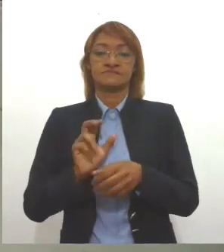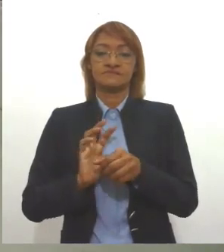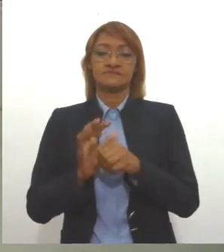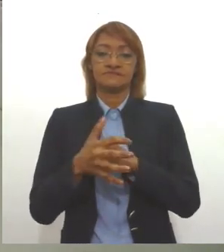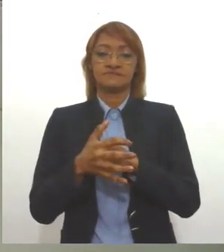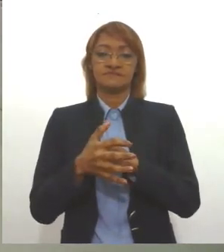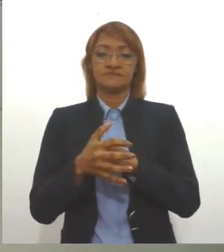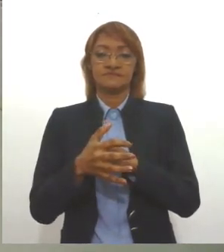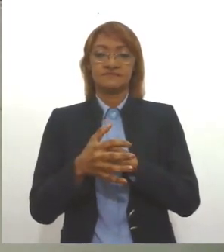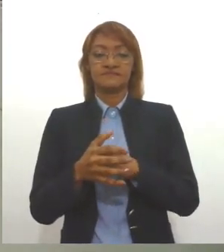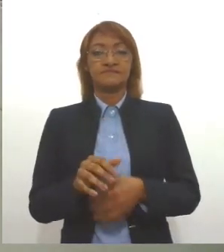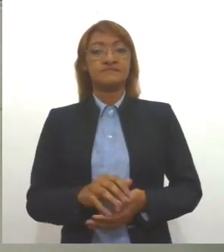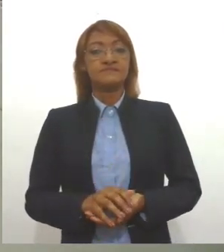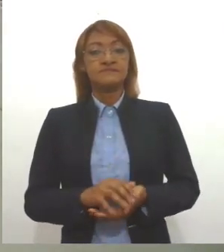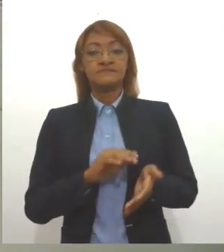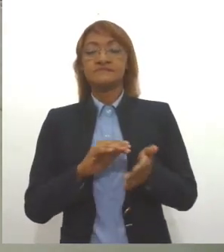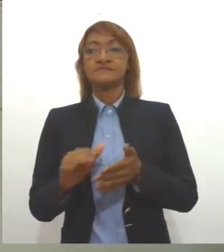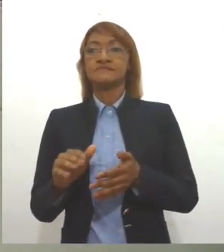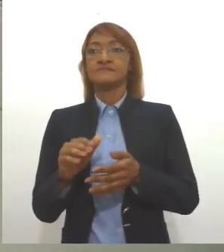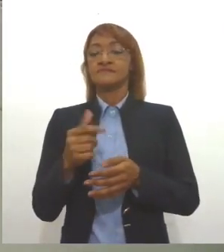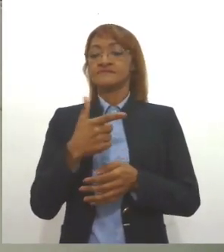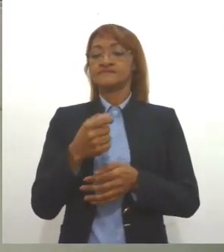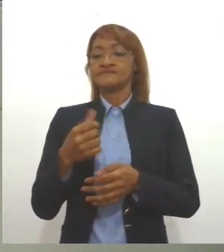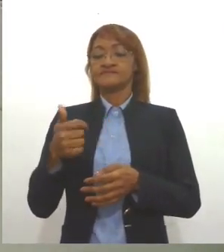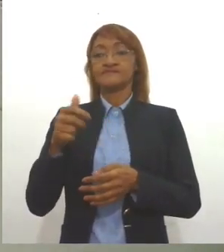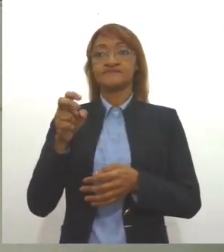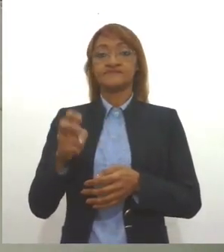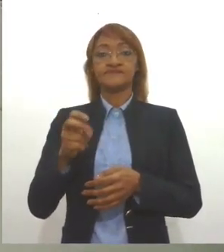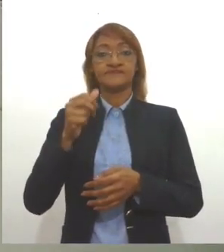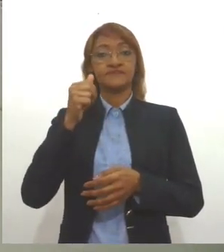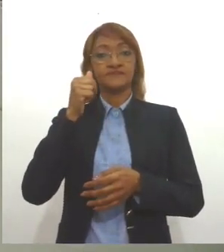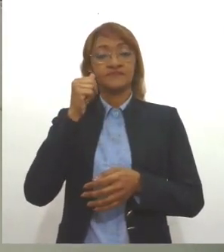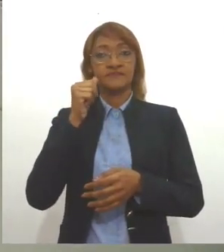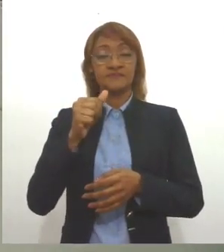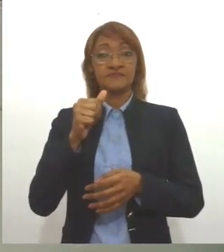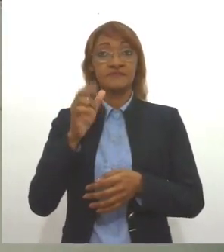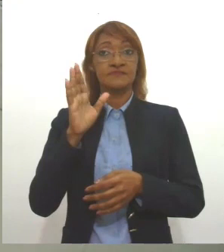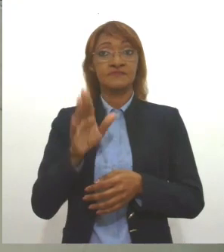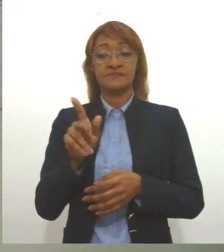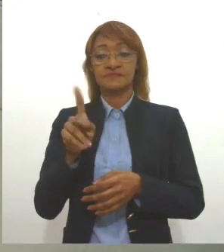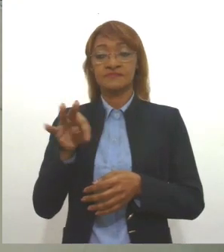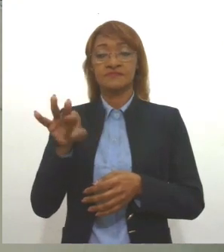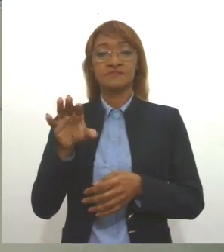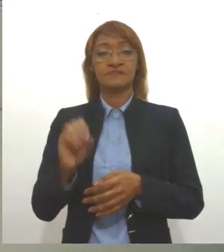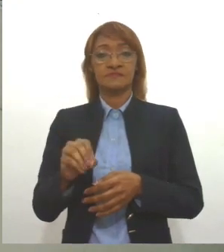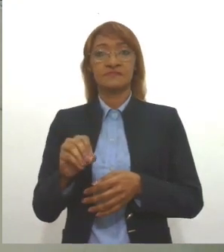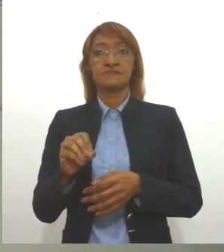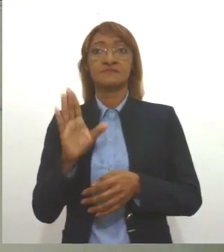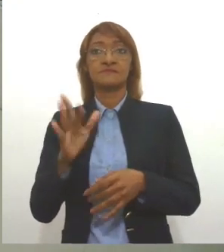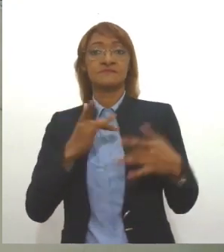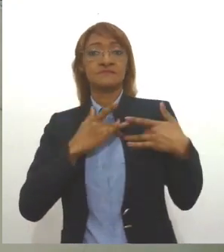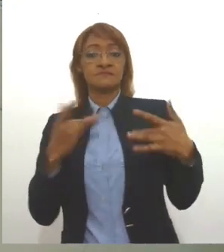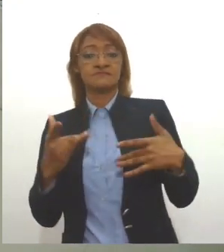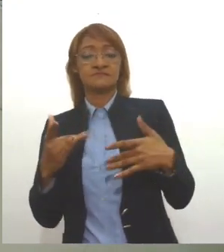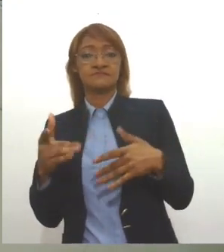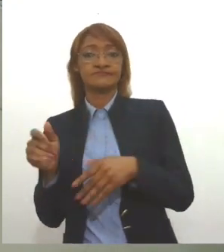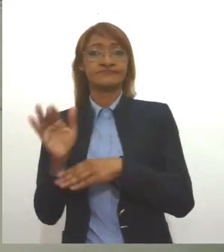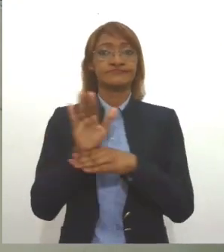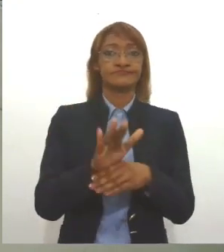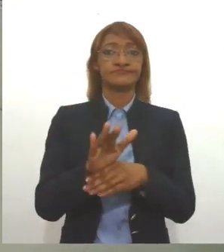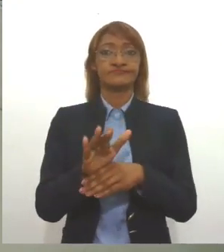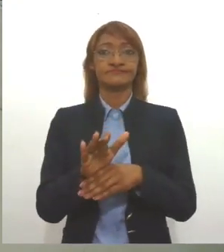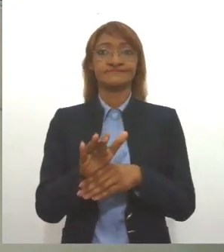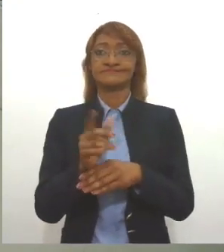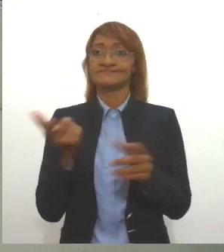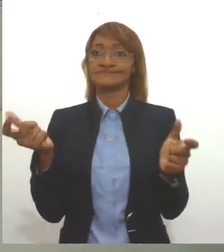Criada em 2015, a Associação Mulheres de Peito perdeu muitos doadores durante a pandemia do novo coronavírus. A instituição que